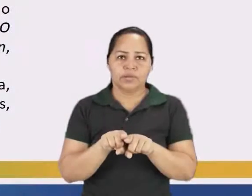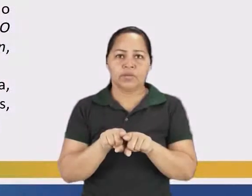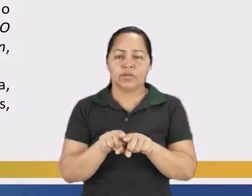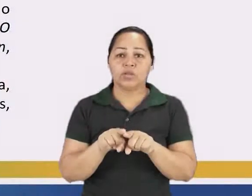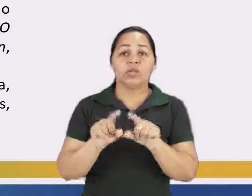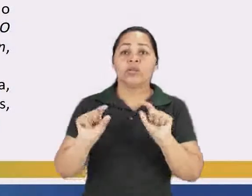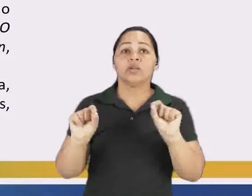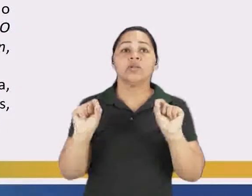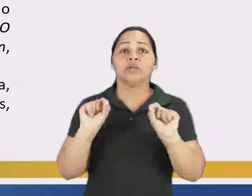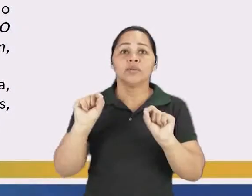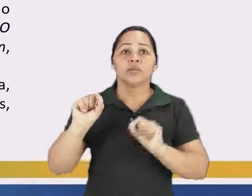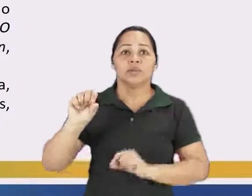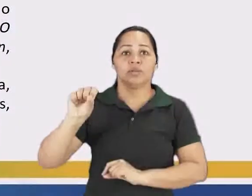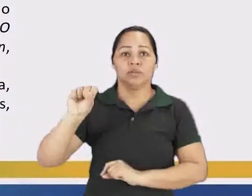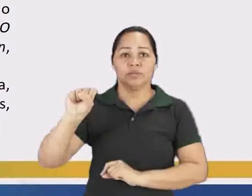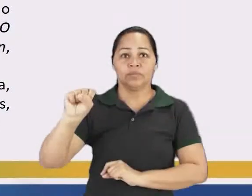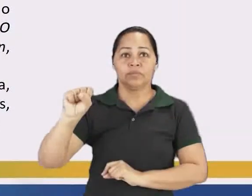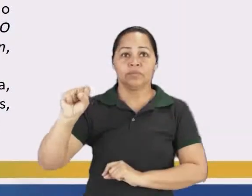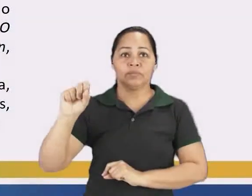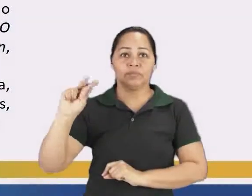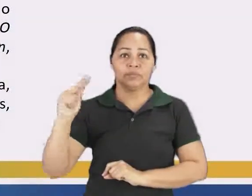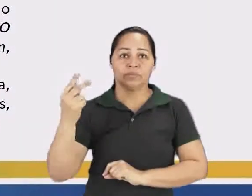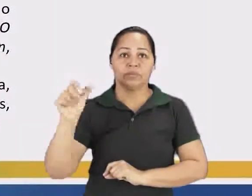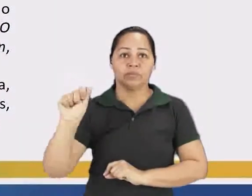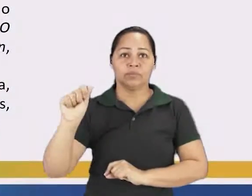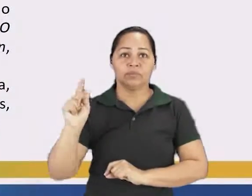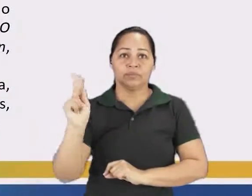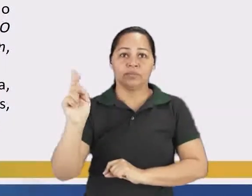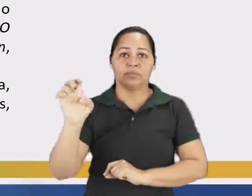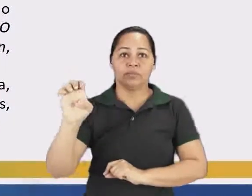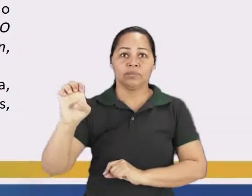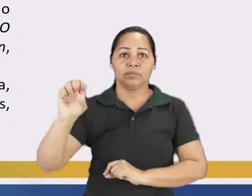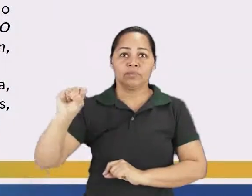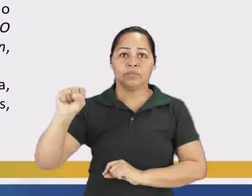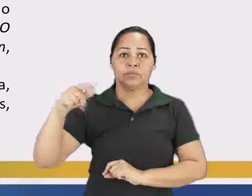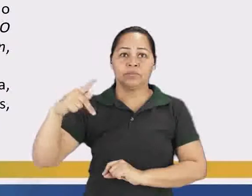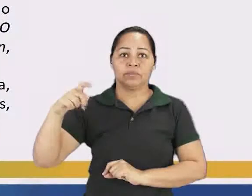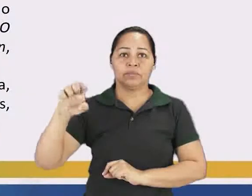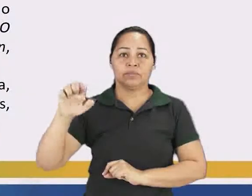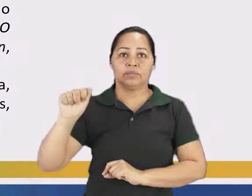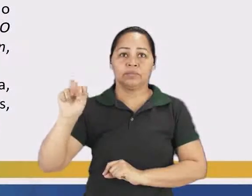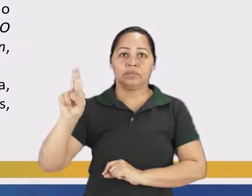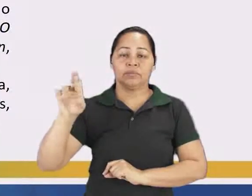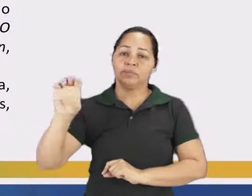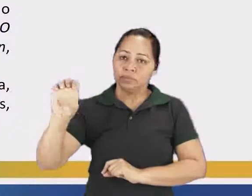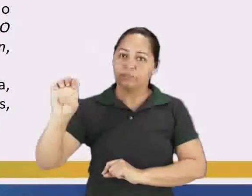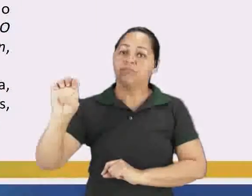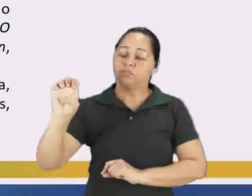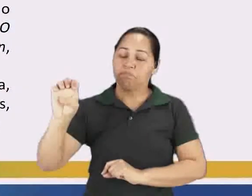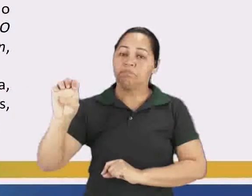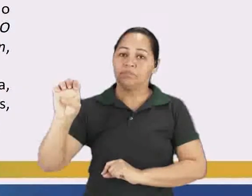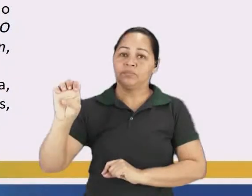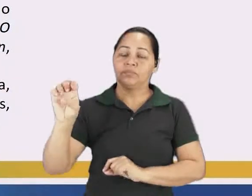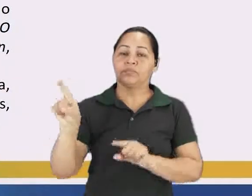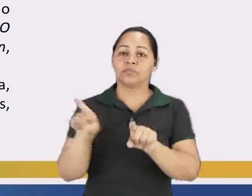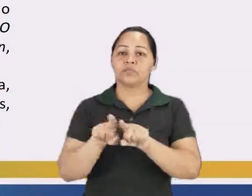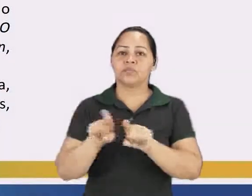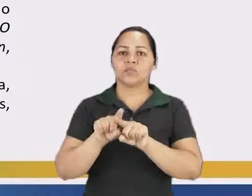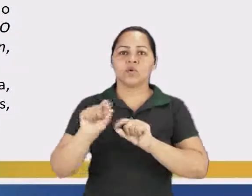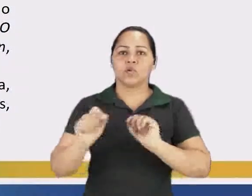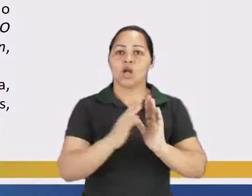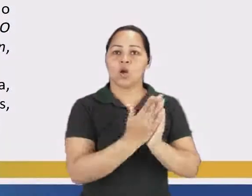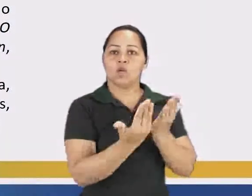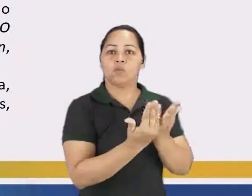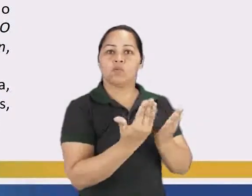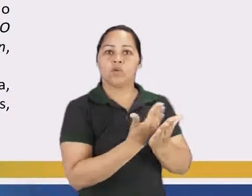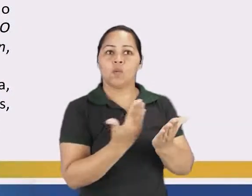admirado, chamado Orgulho e Preconceito, de Jane Austen, tá? Então, vocês vejam que um livro que foi